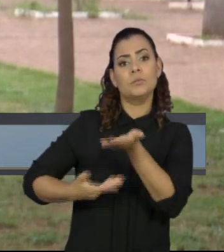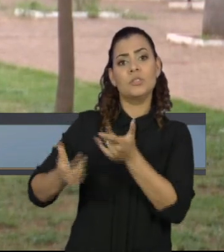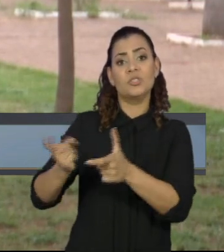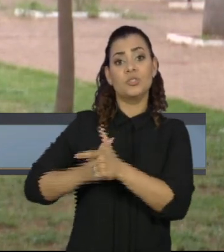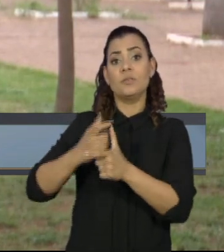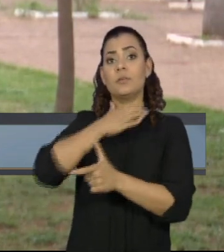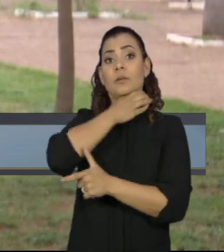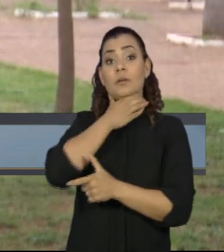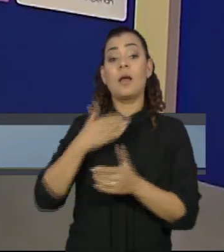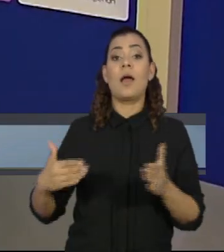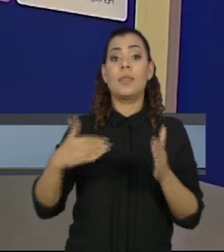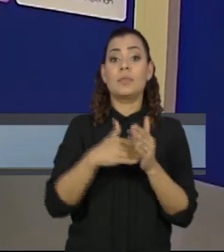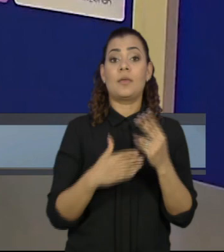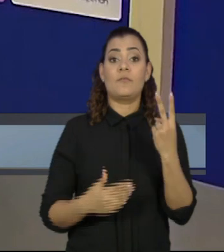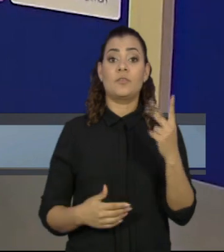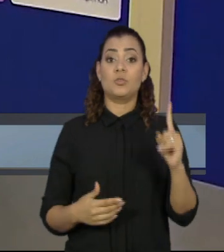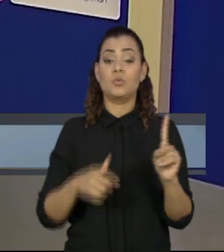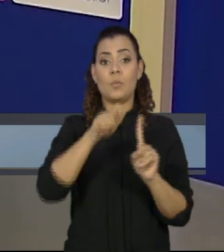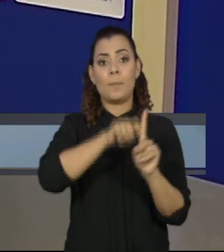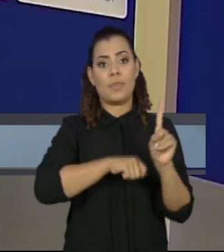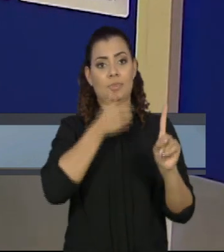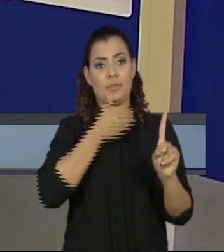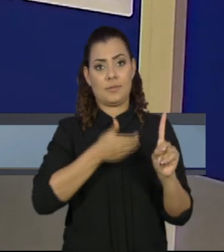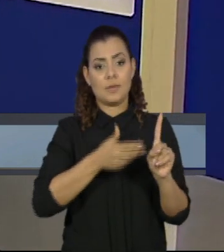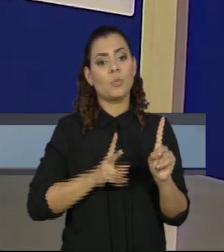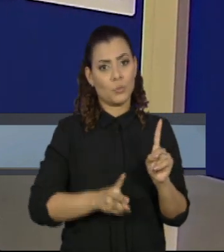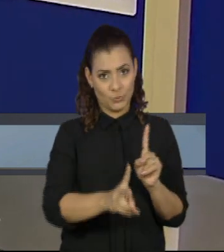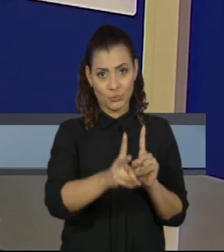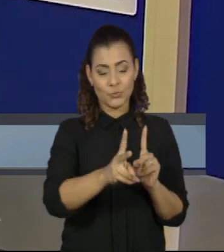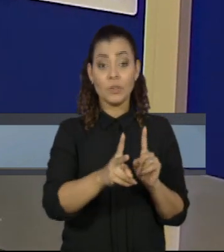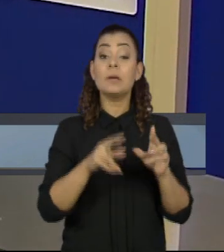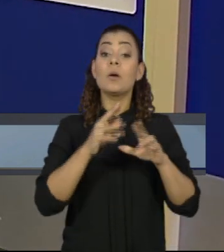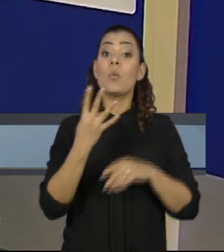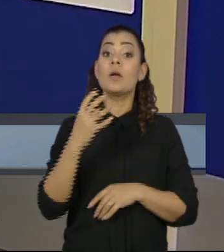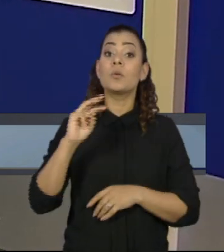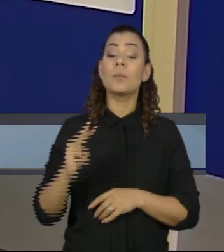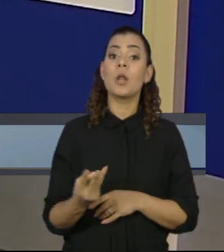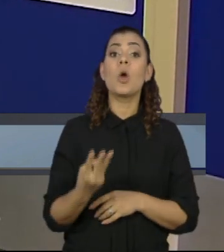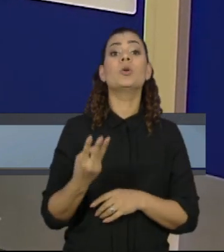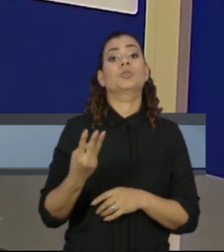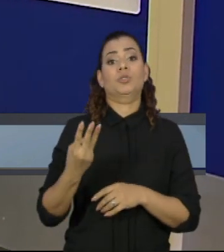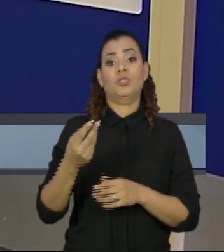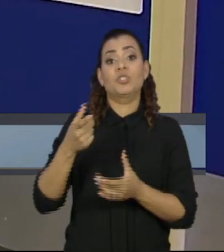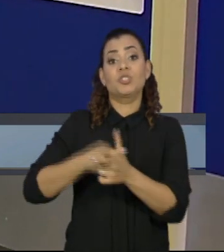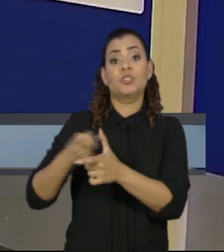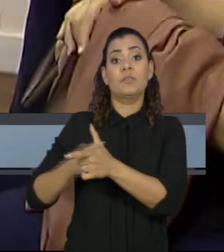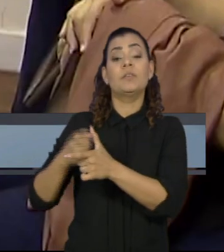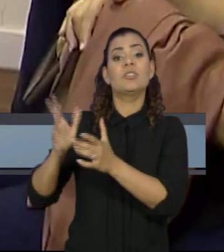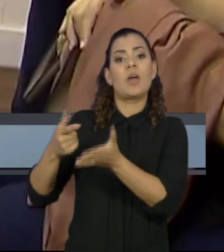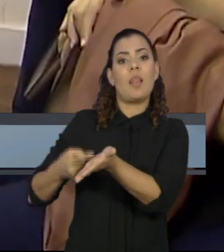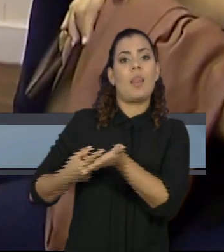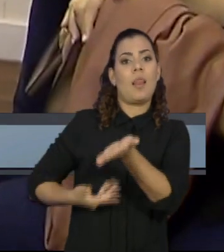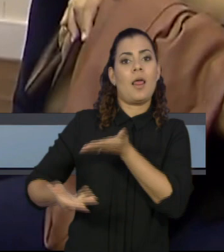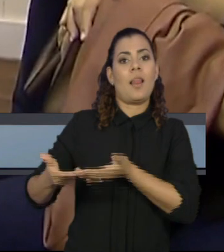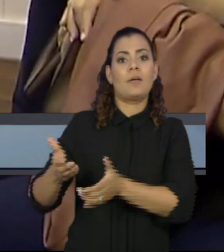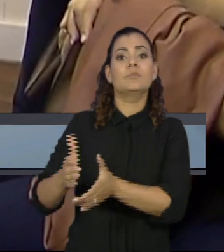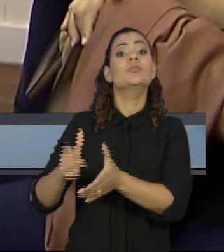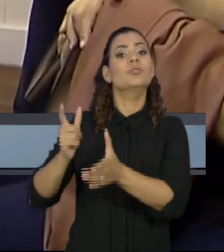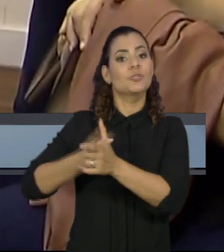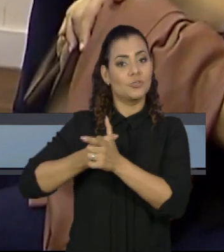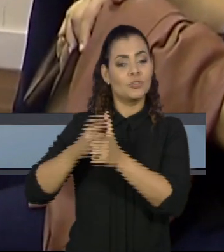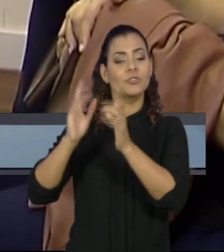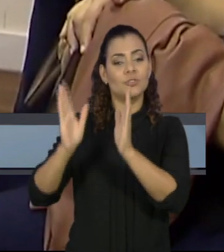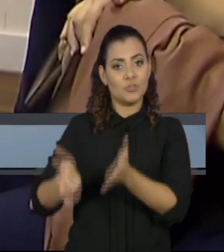prorrogado até o dia 21 de dezembro. 4 milhões de débitos já foram negociados. Por outro lado,